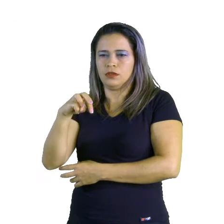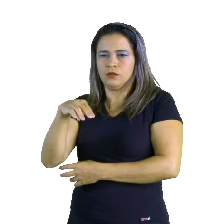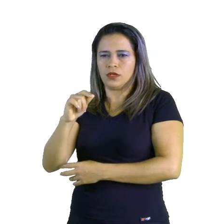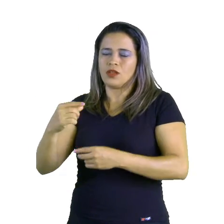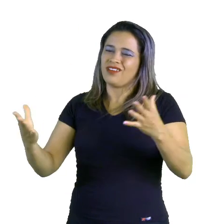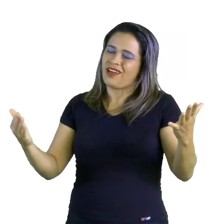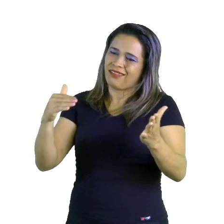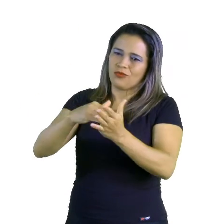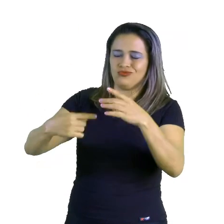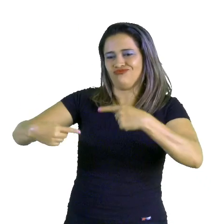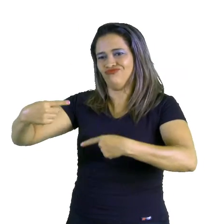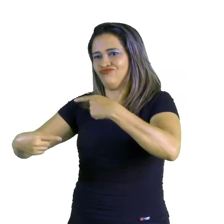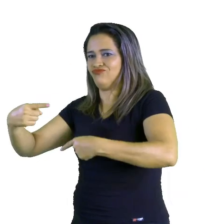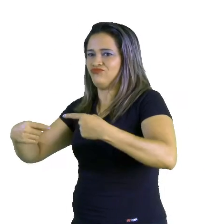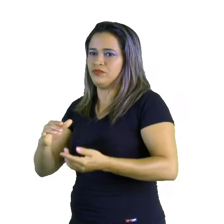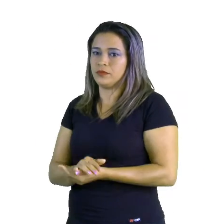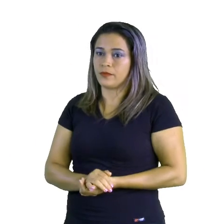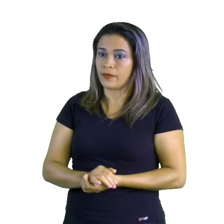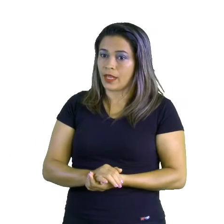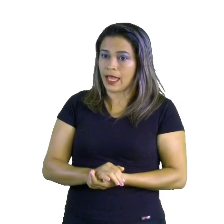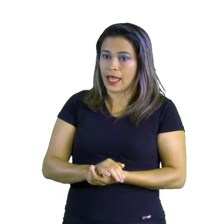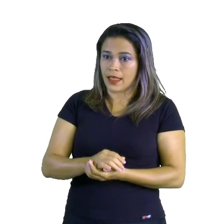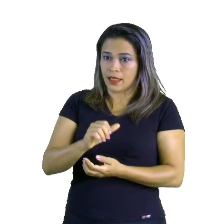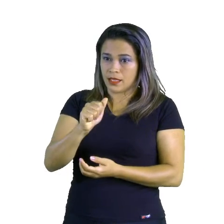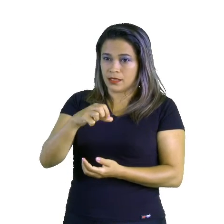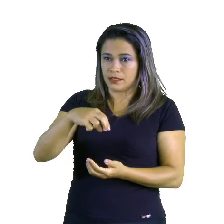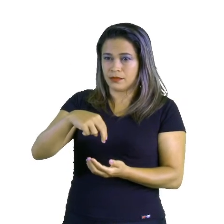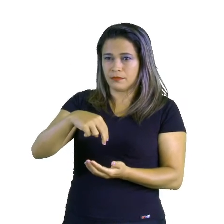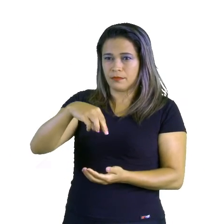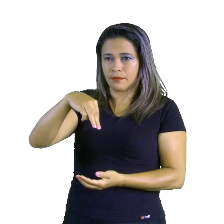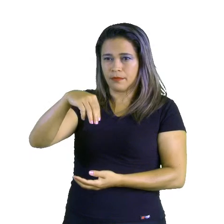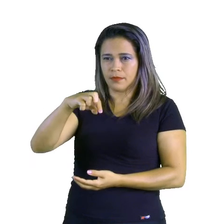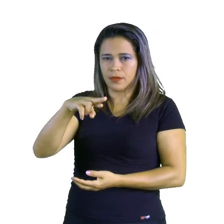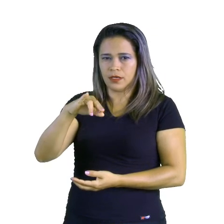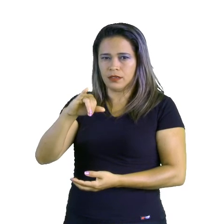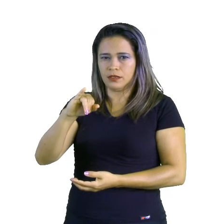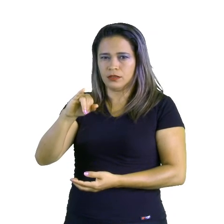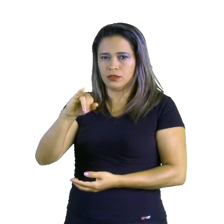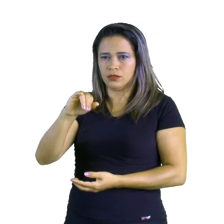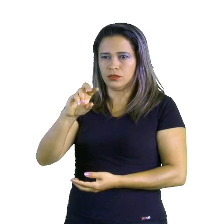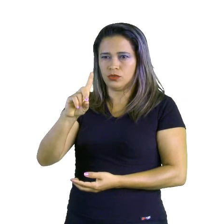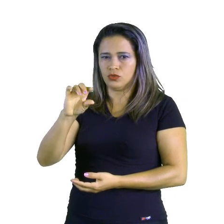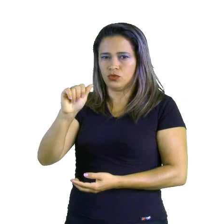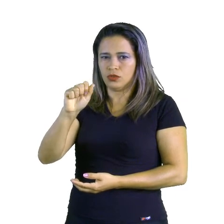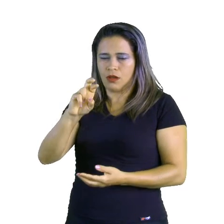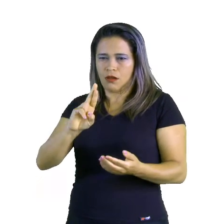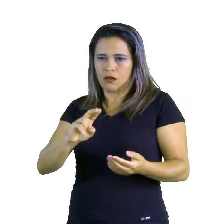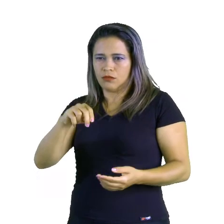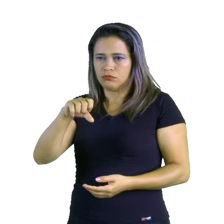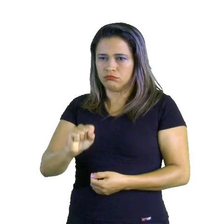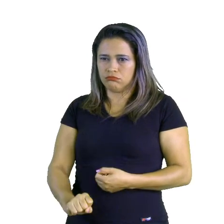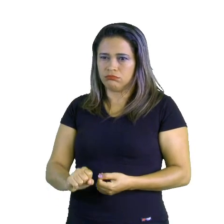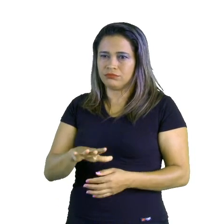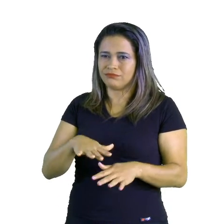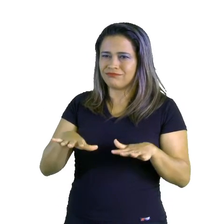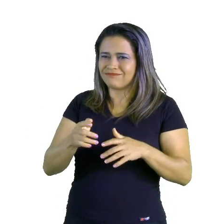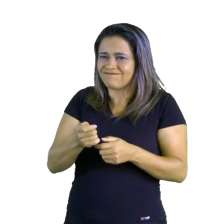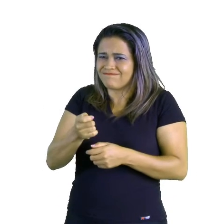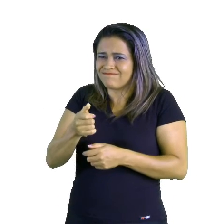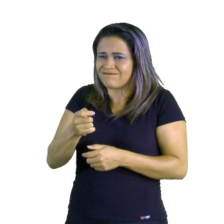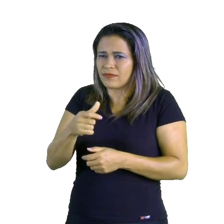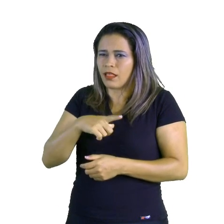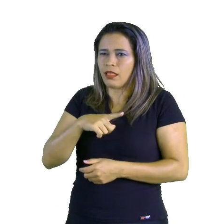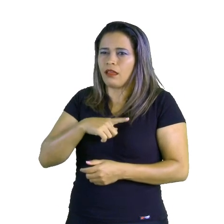Na Ásia Meridional, eu tenho a presença de alguns rios. Sendo o mais importante, o Rio Ganges. Porém, existem outros, como é o caso do Rio